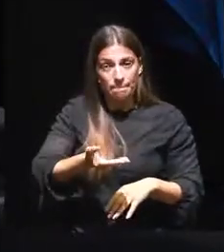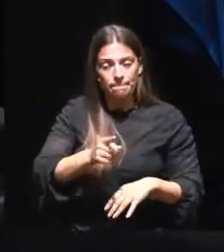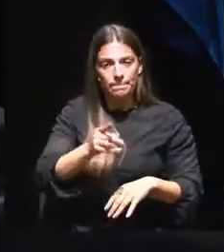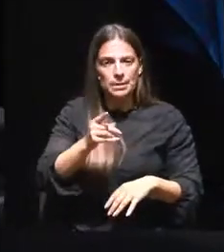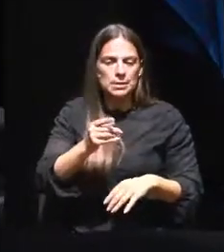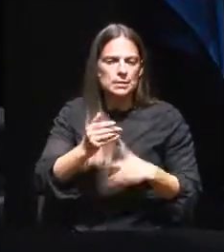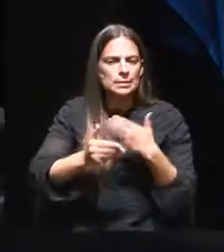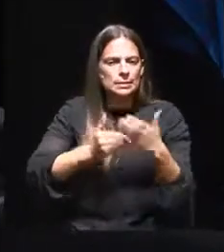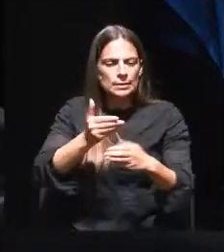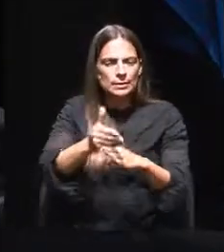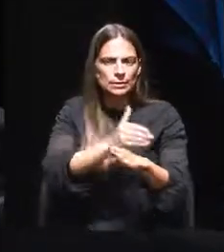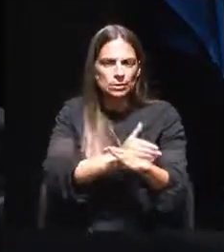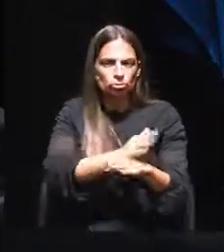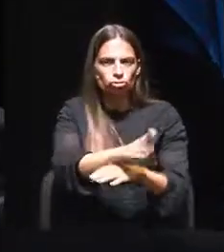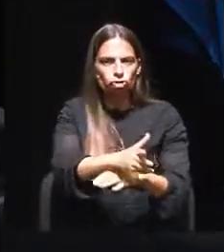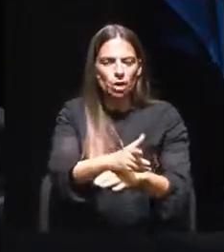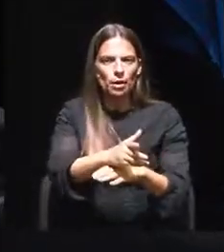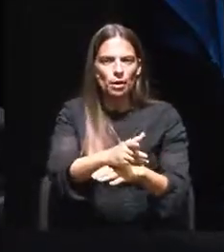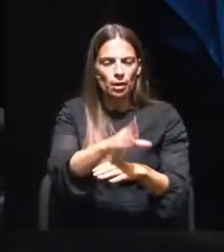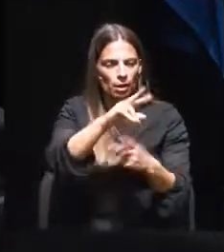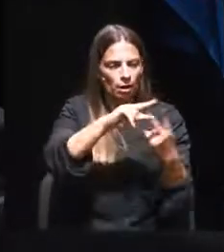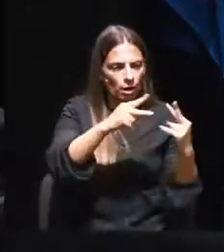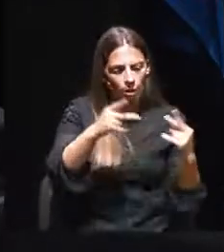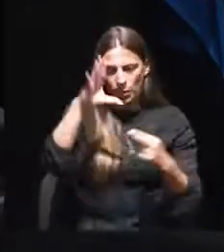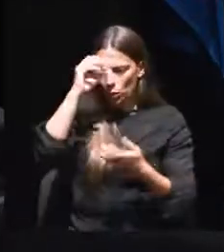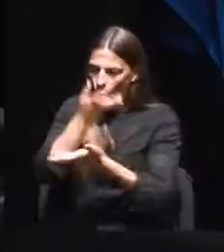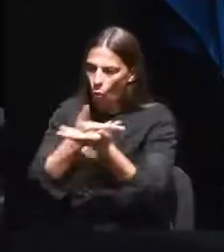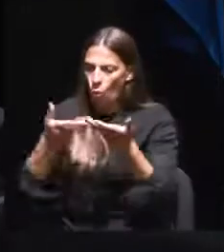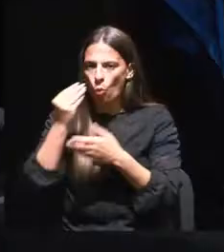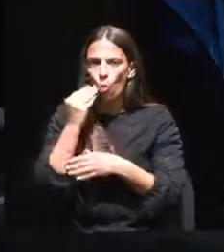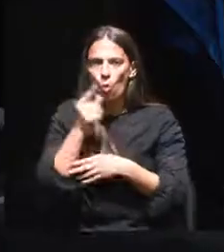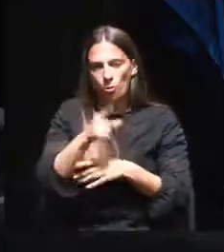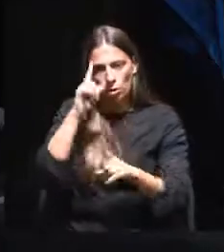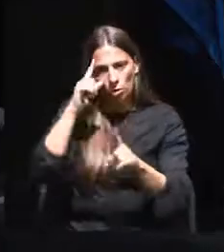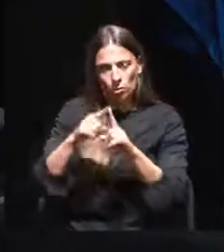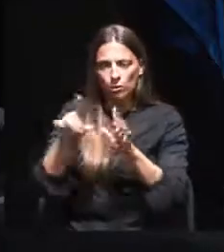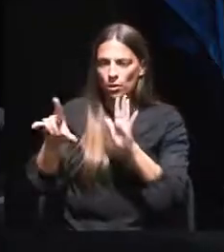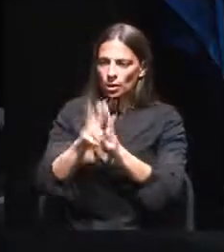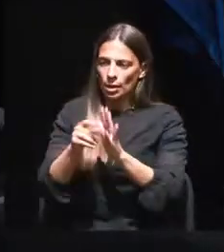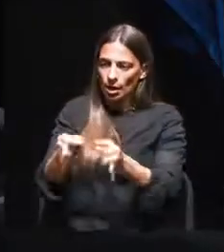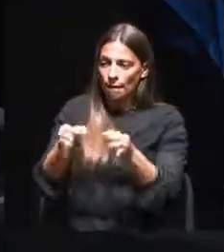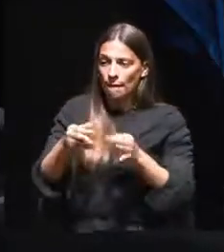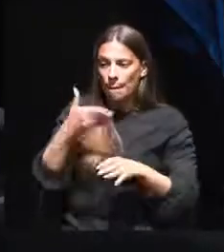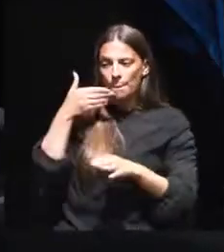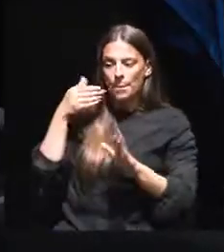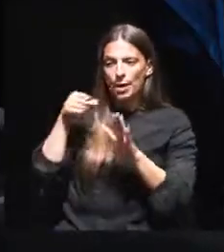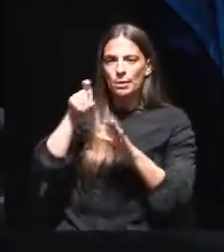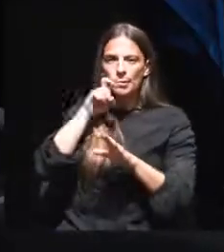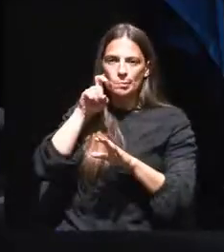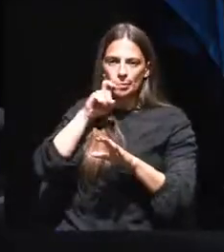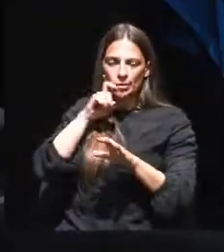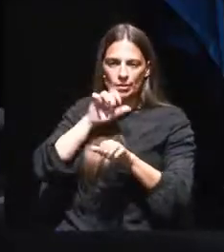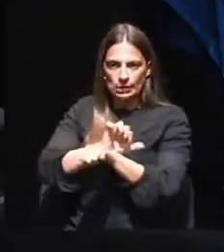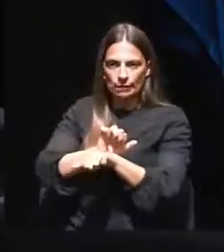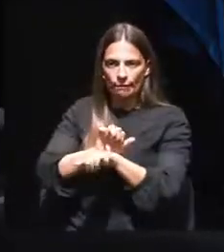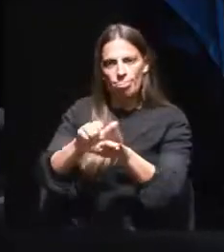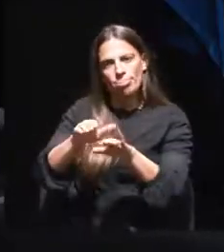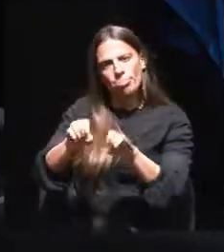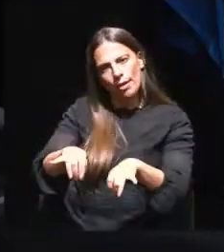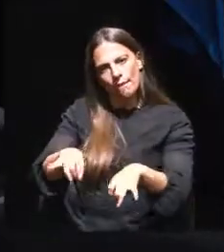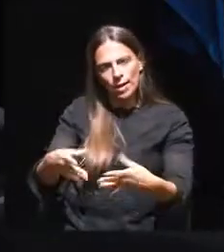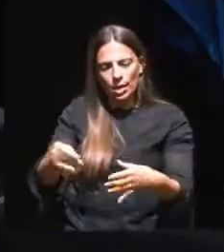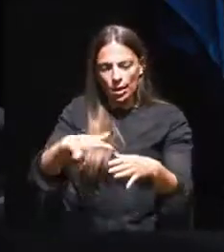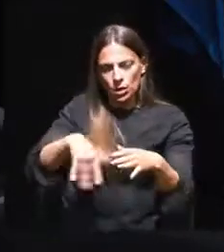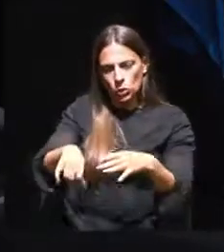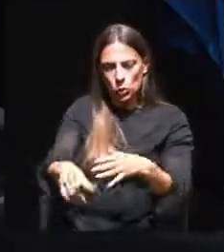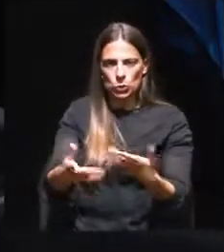diligências fez a Câmara junto do Governo para antecipar a entrada em vigor da legislação sobre prevenção da contaminação e remediação